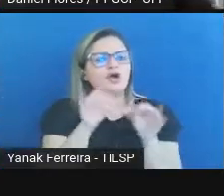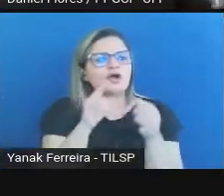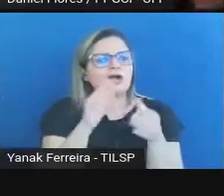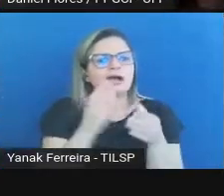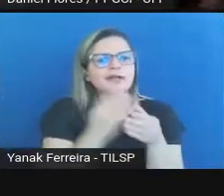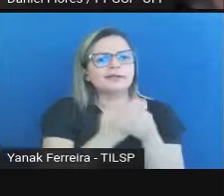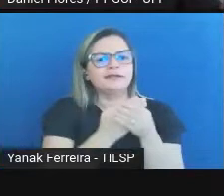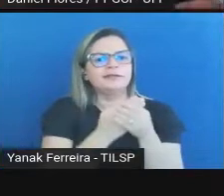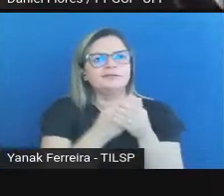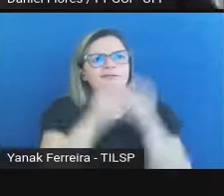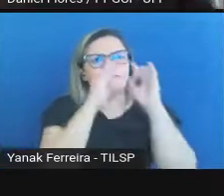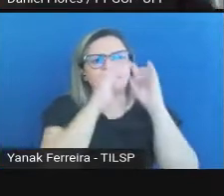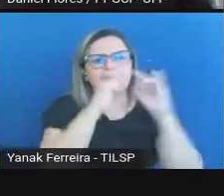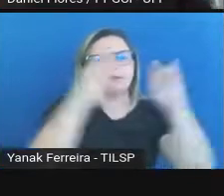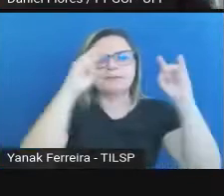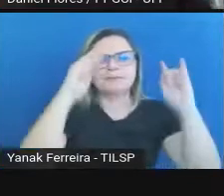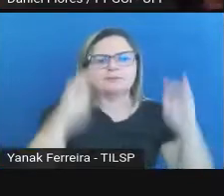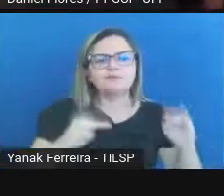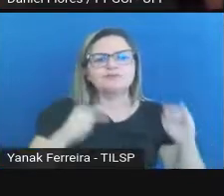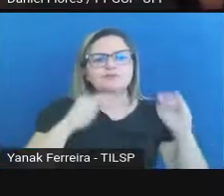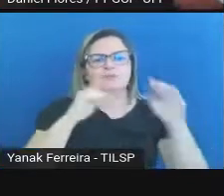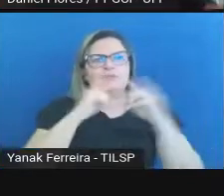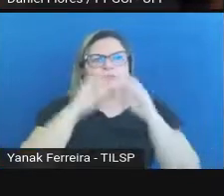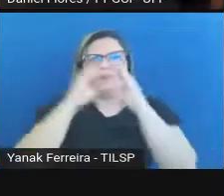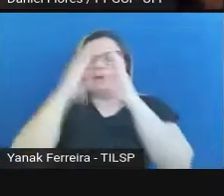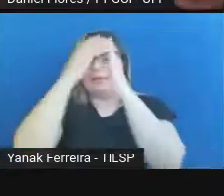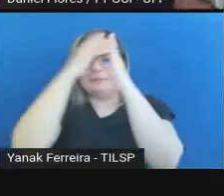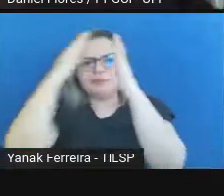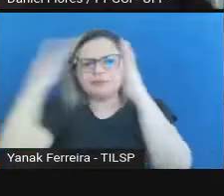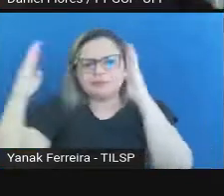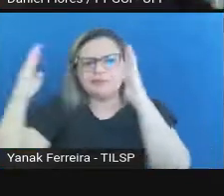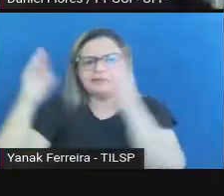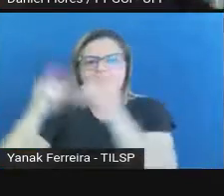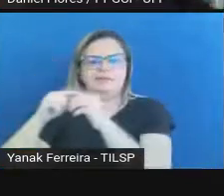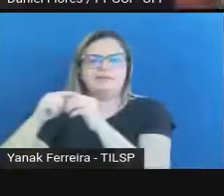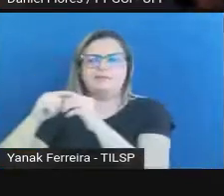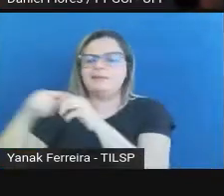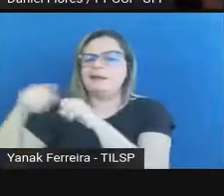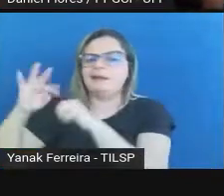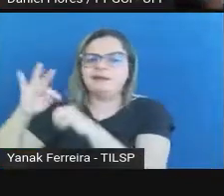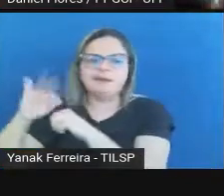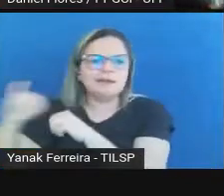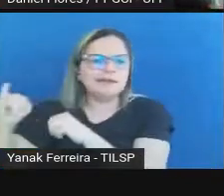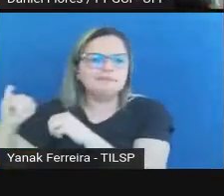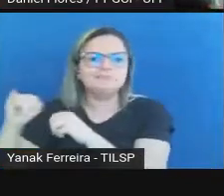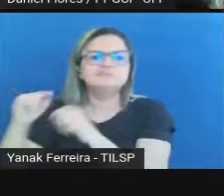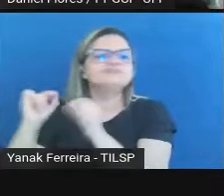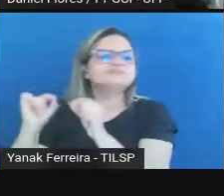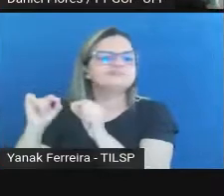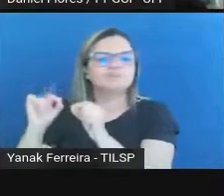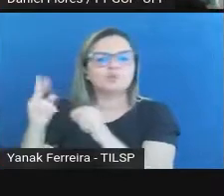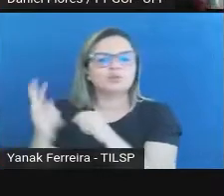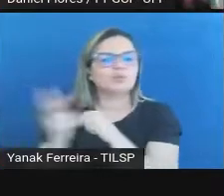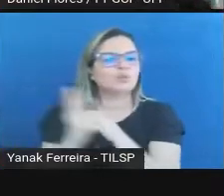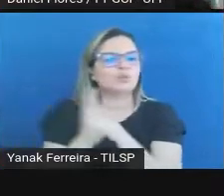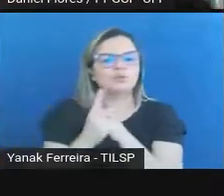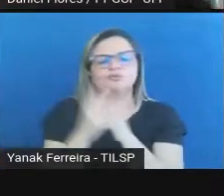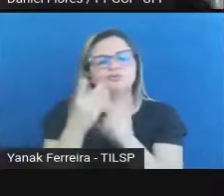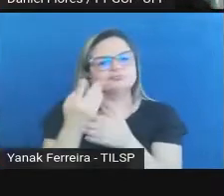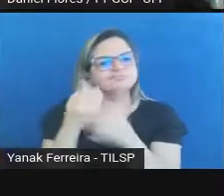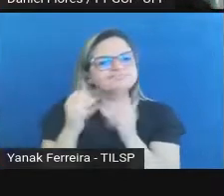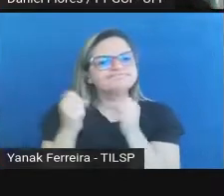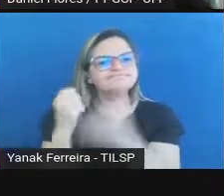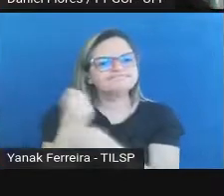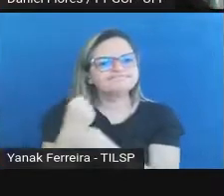para museologia, para tecnologia da informação, sempre que eu precisar, preservação digital sistêmica,